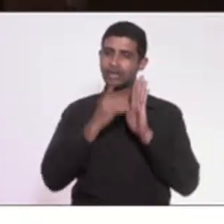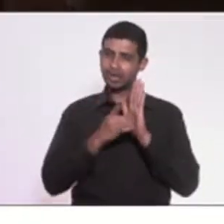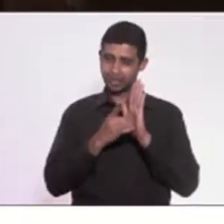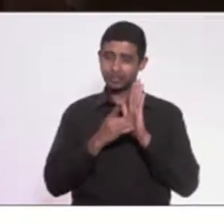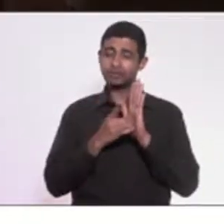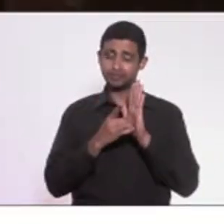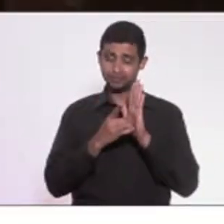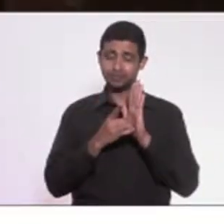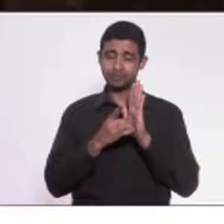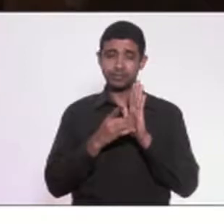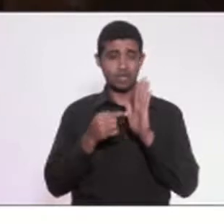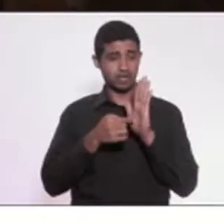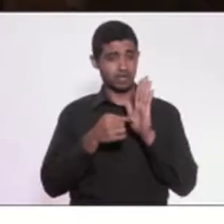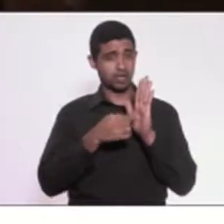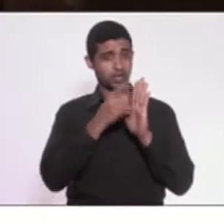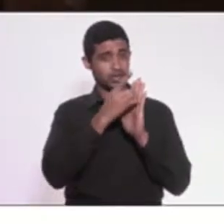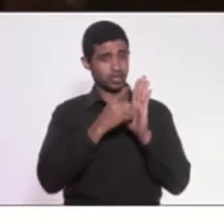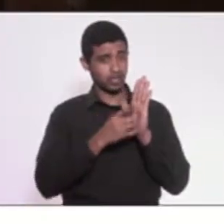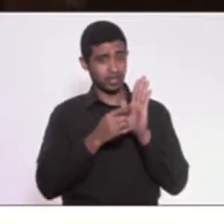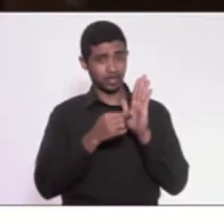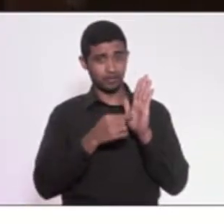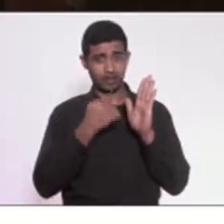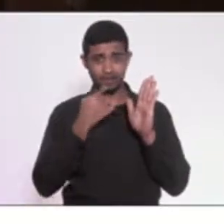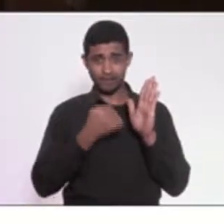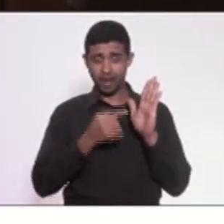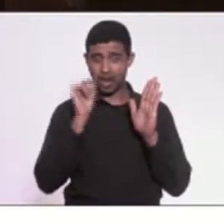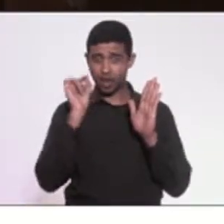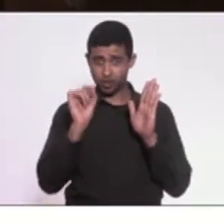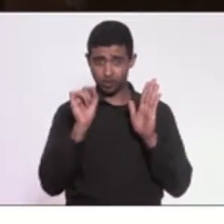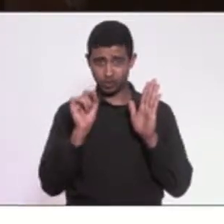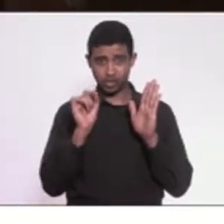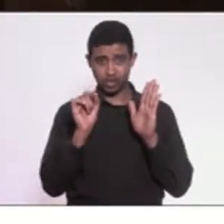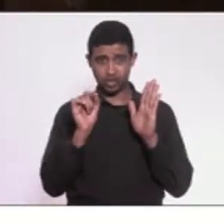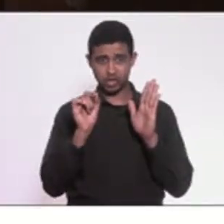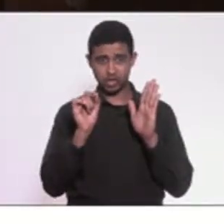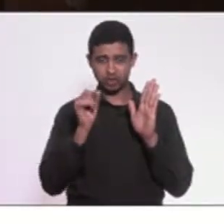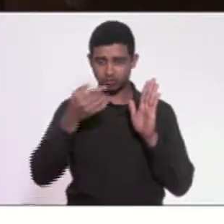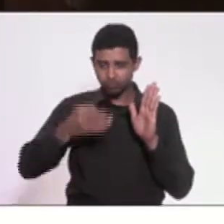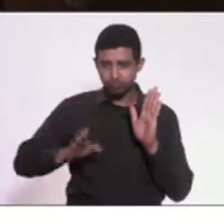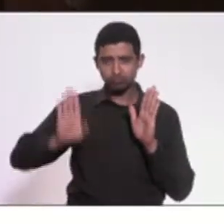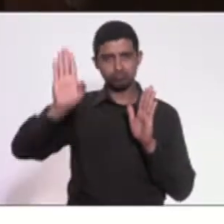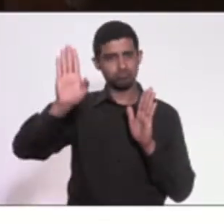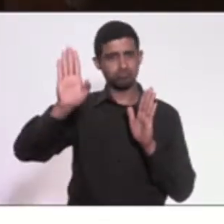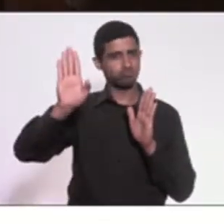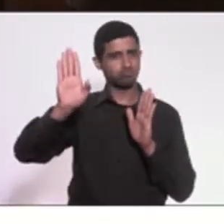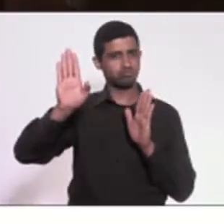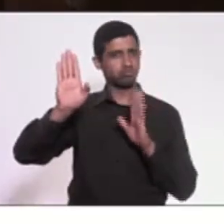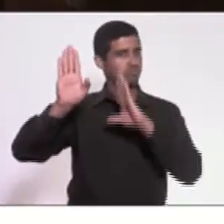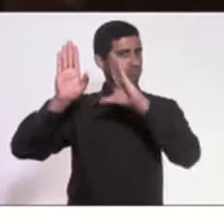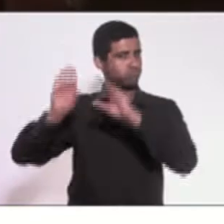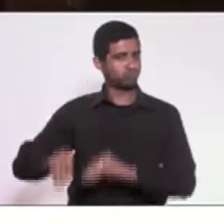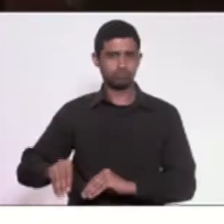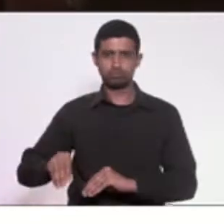e com este decreto, declarar extinto um mandato em plena